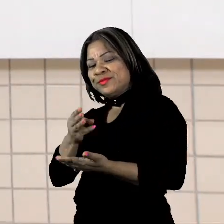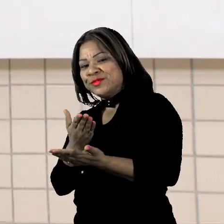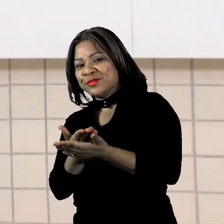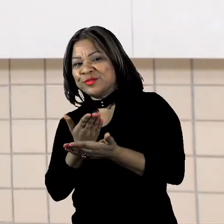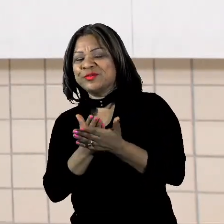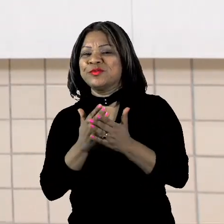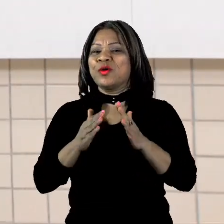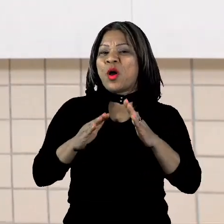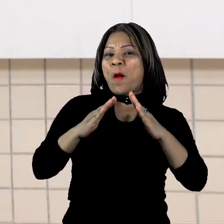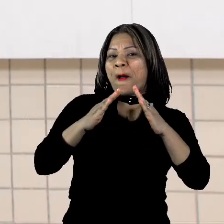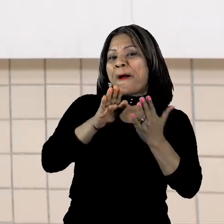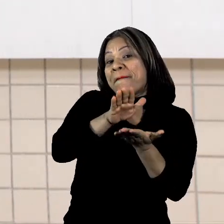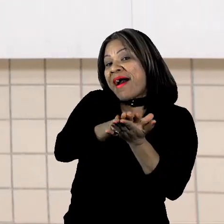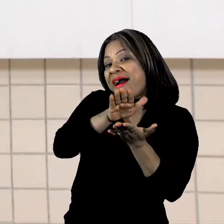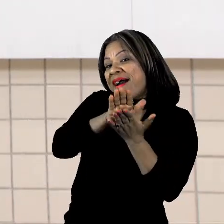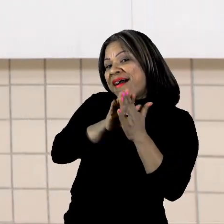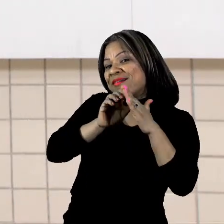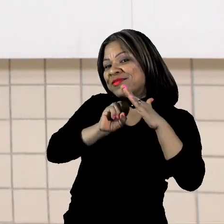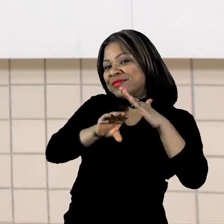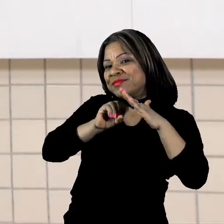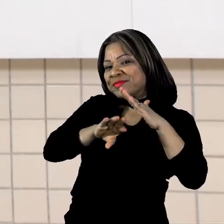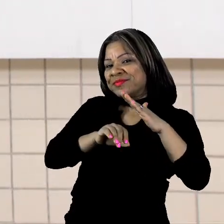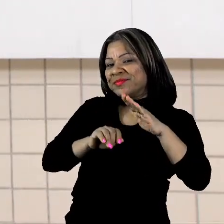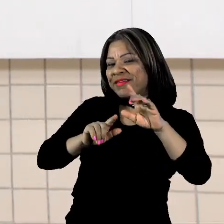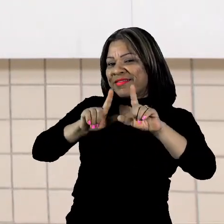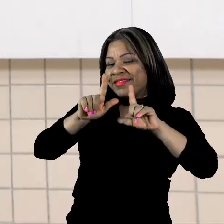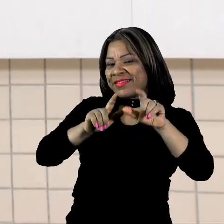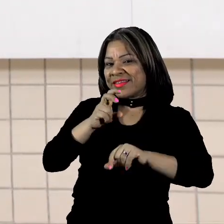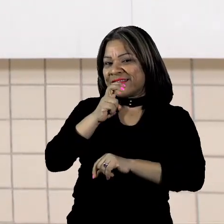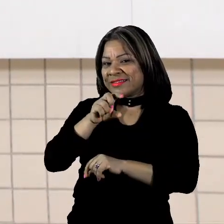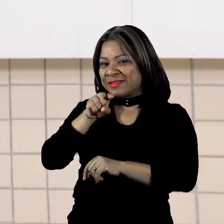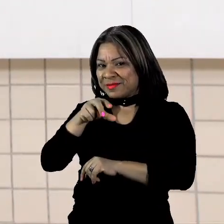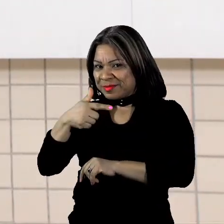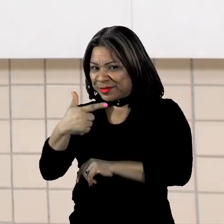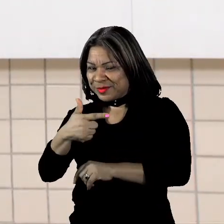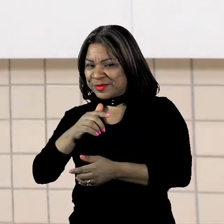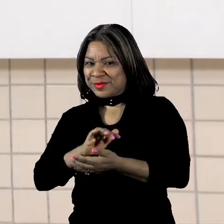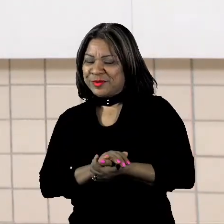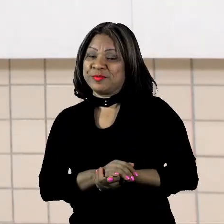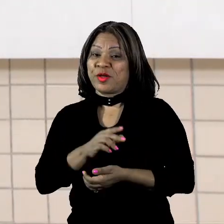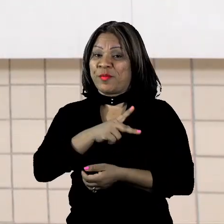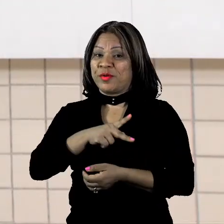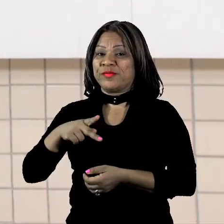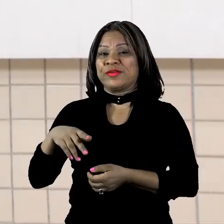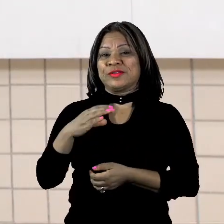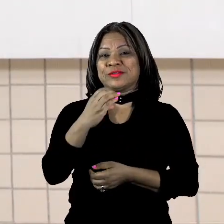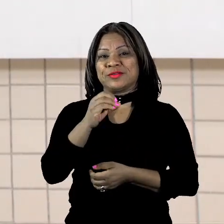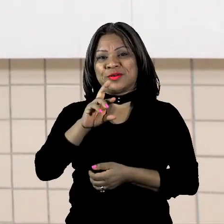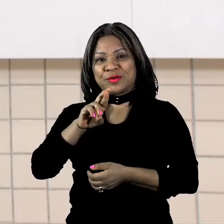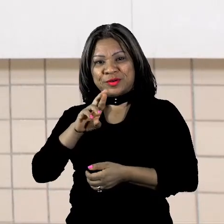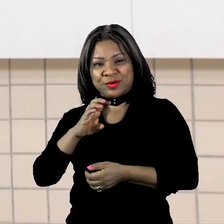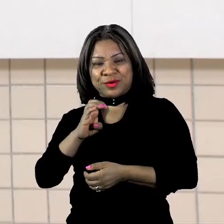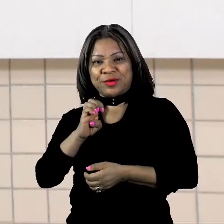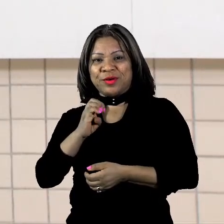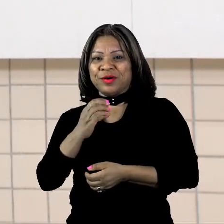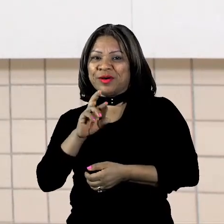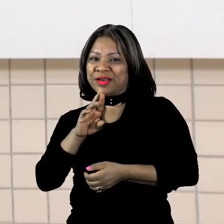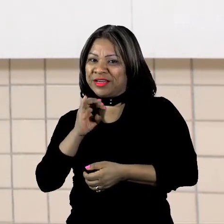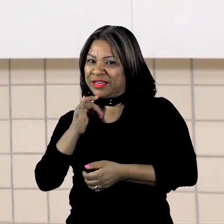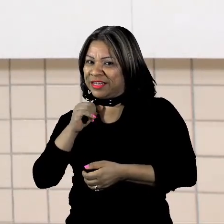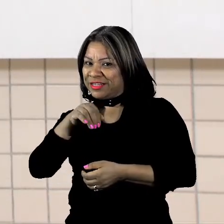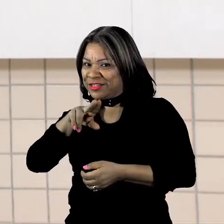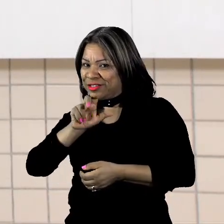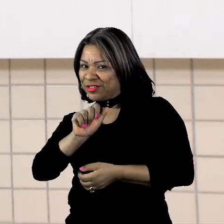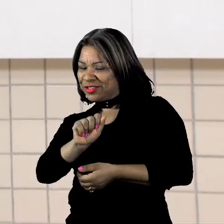Home School da TV Aberta 5.2. Sou a professora Cristina Rodrigues da Rede Municipal do Ensino de Palmas.